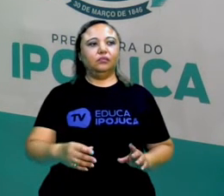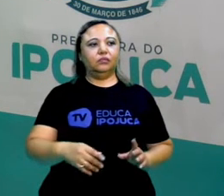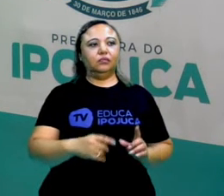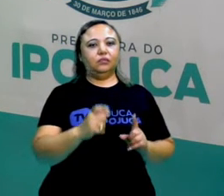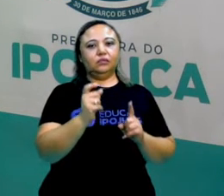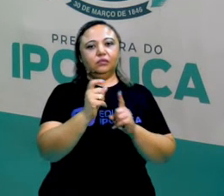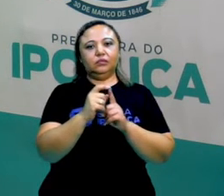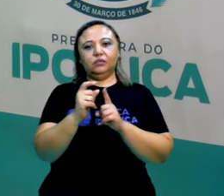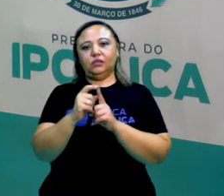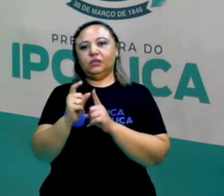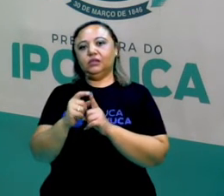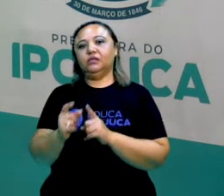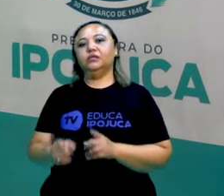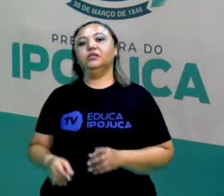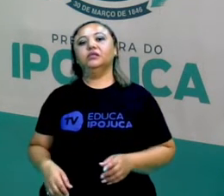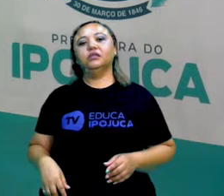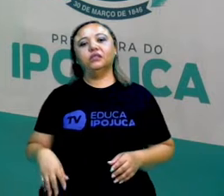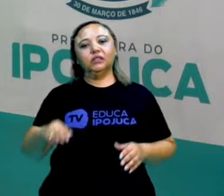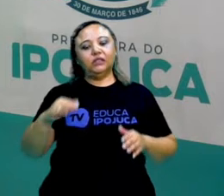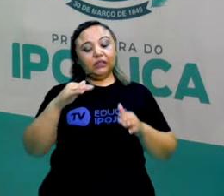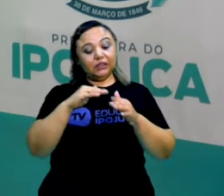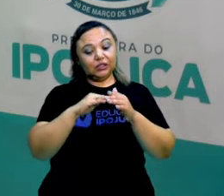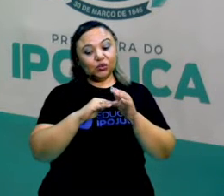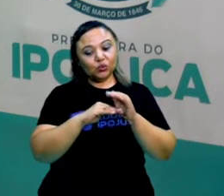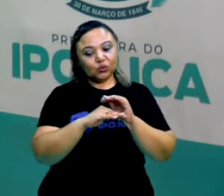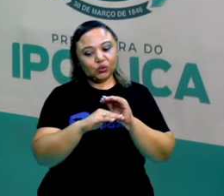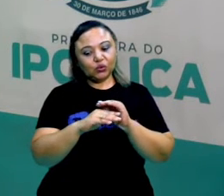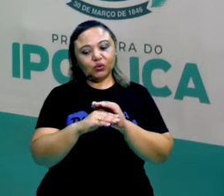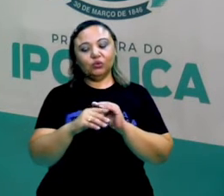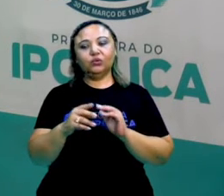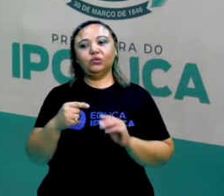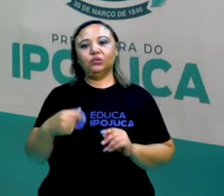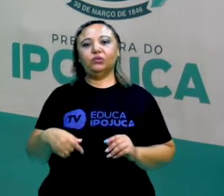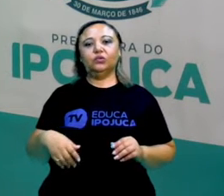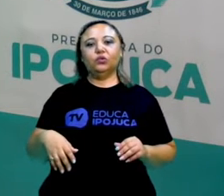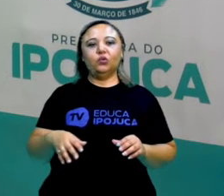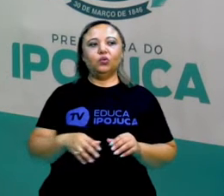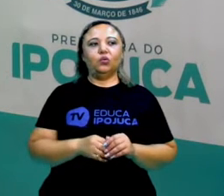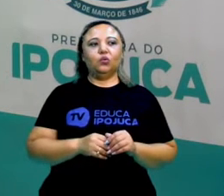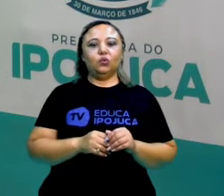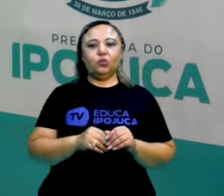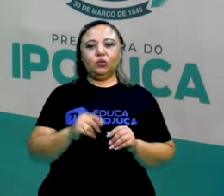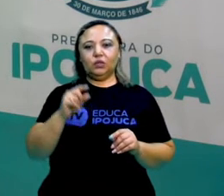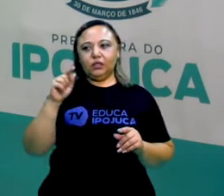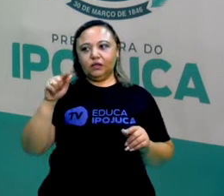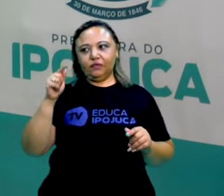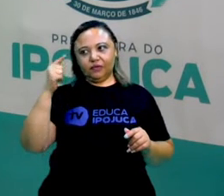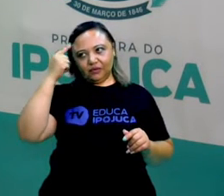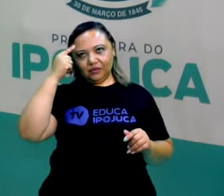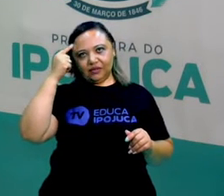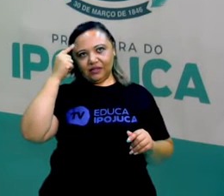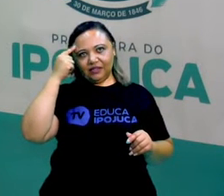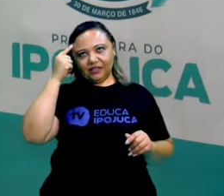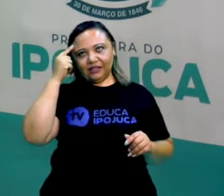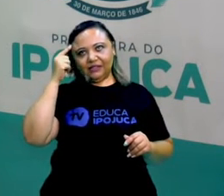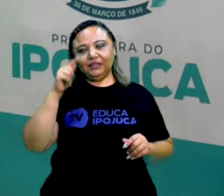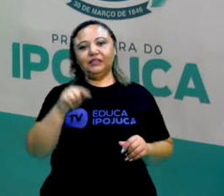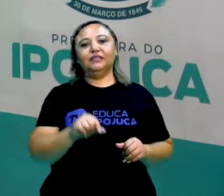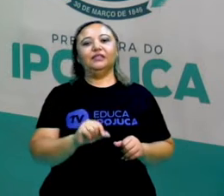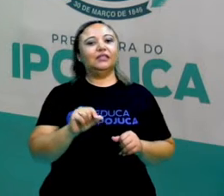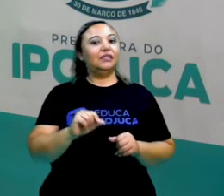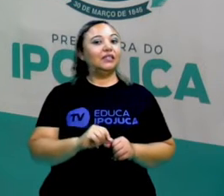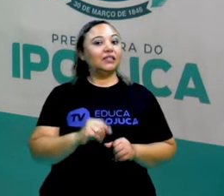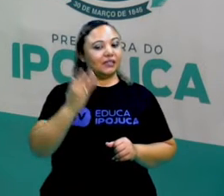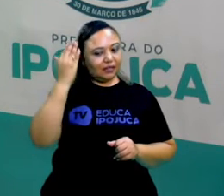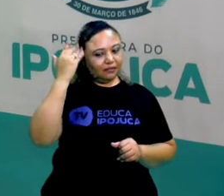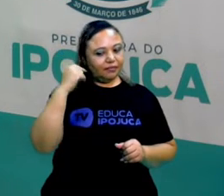ele entrou escondido, ele entrou sem o urubu ver. Ele martelou na mente dele uma coisa que não era para fazer,